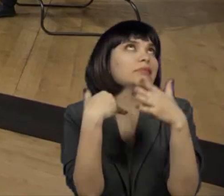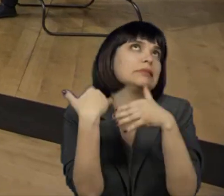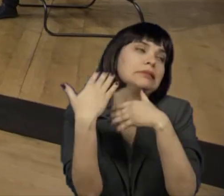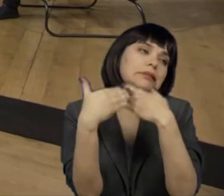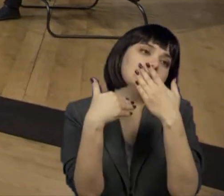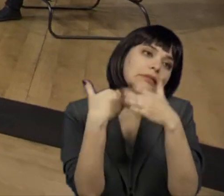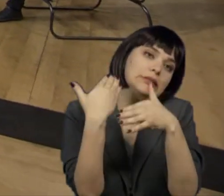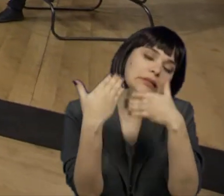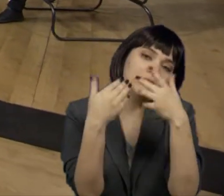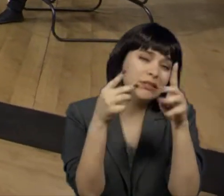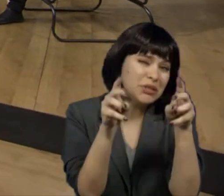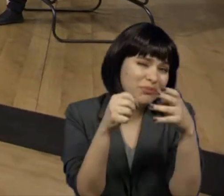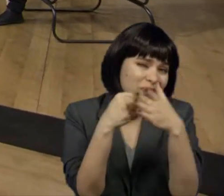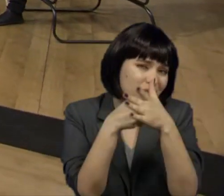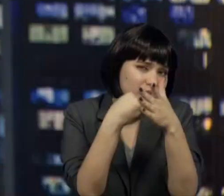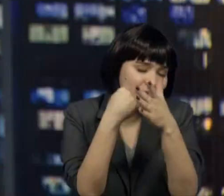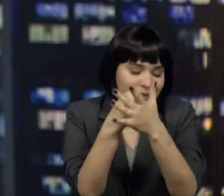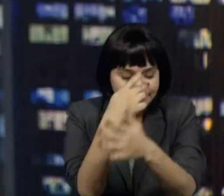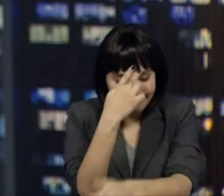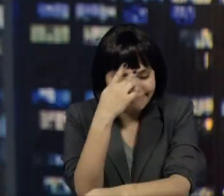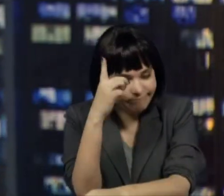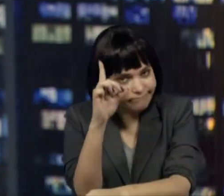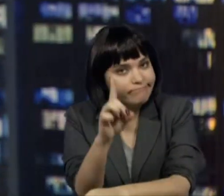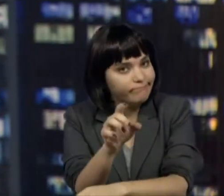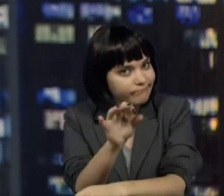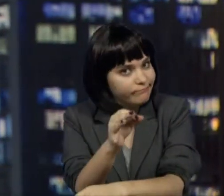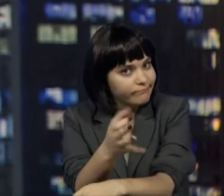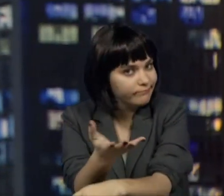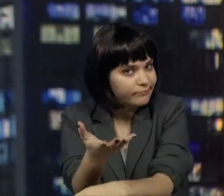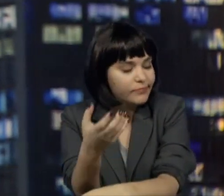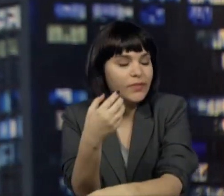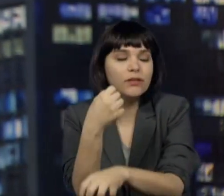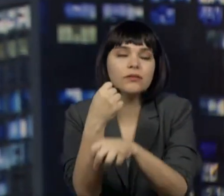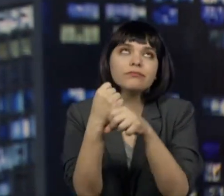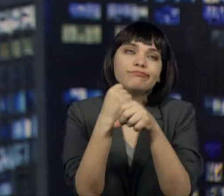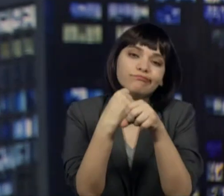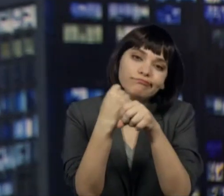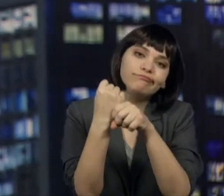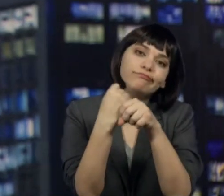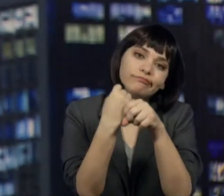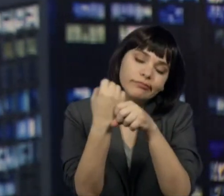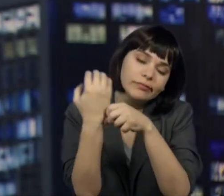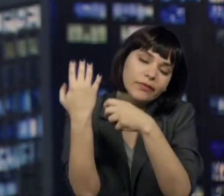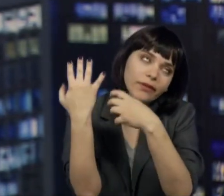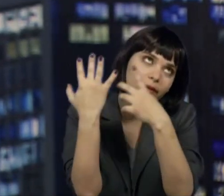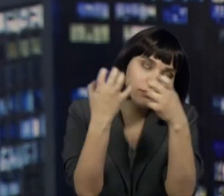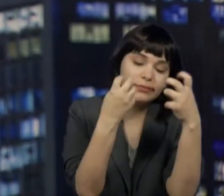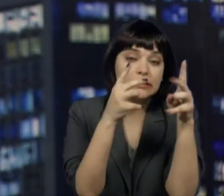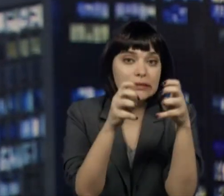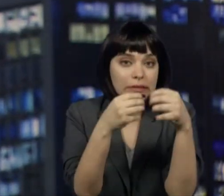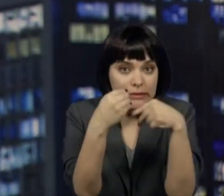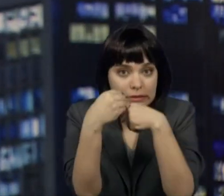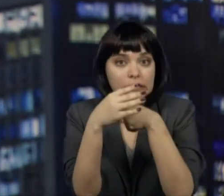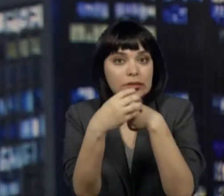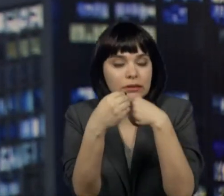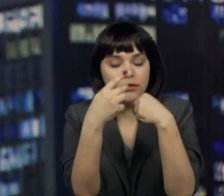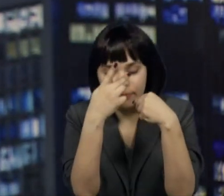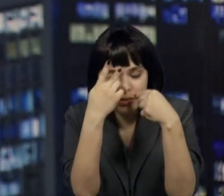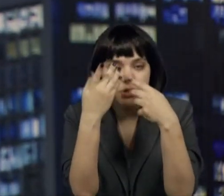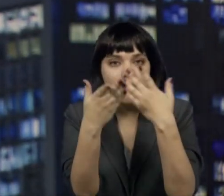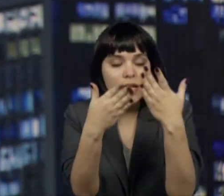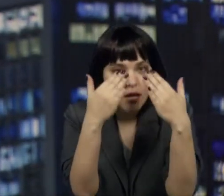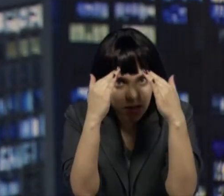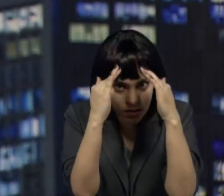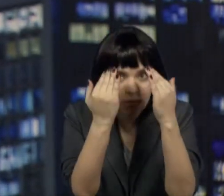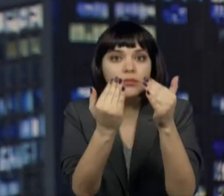tempo, né, quando falamos aí da luta da pessoa com deficiência, há anos aí trazendo essa questão para as pessoas serem tratadas como